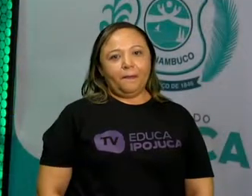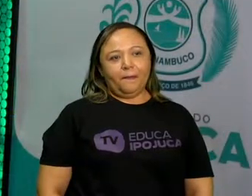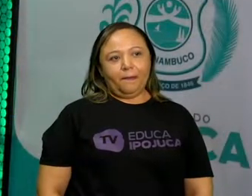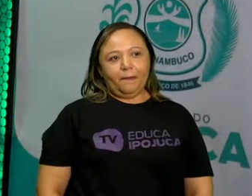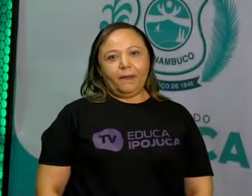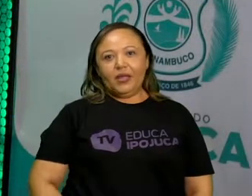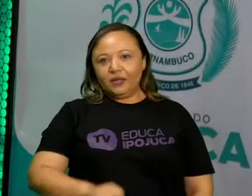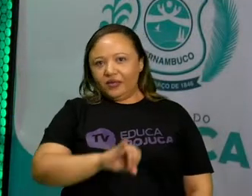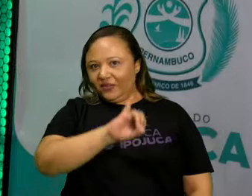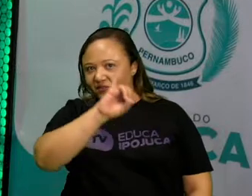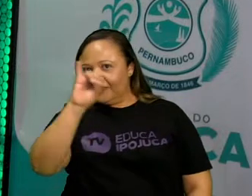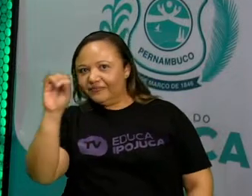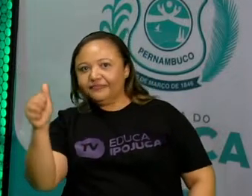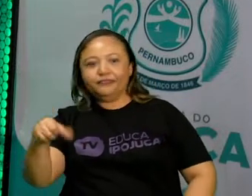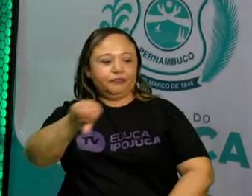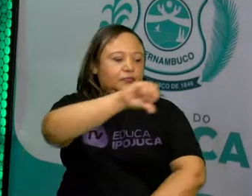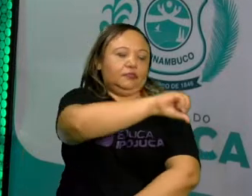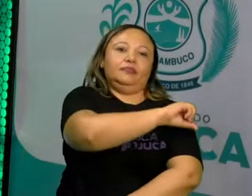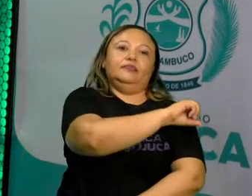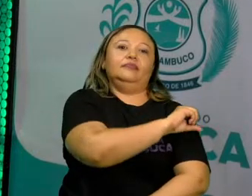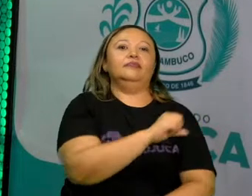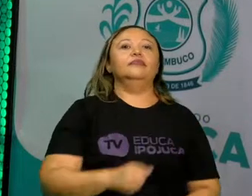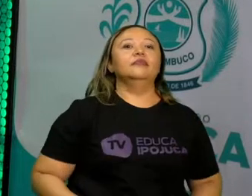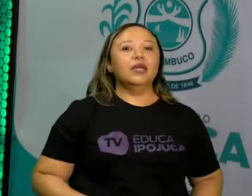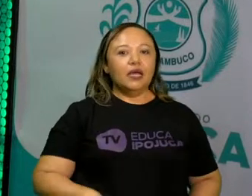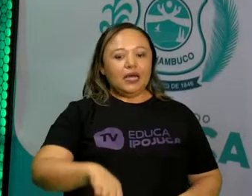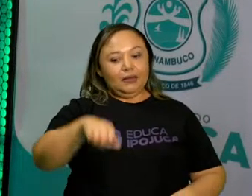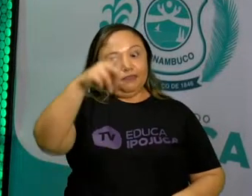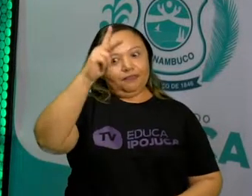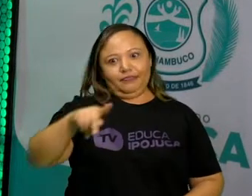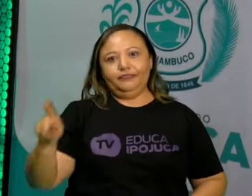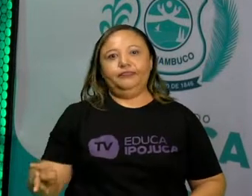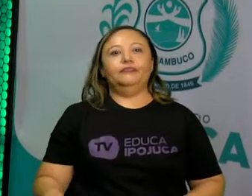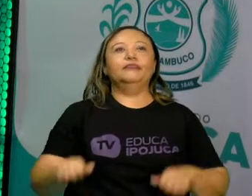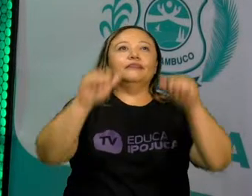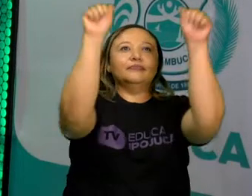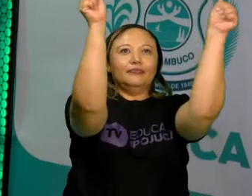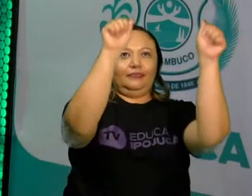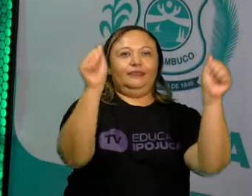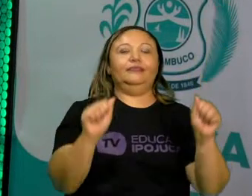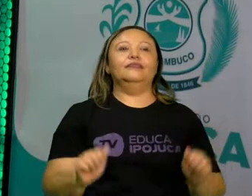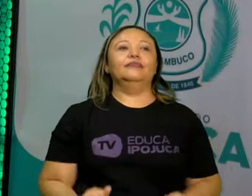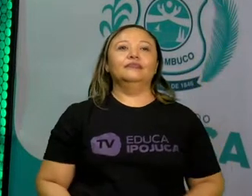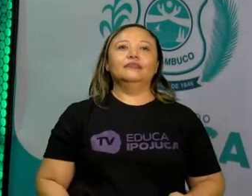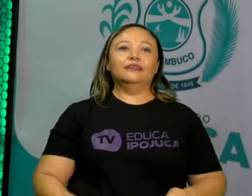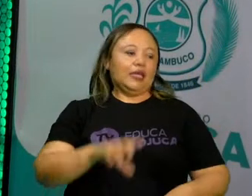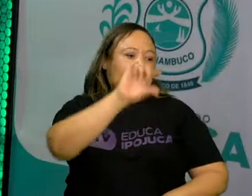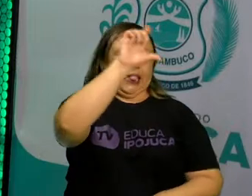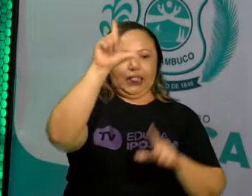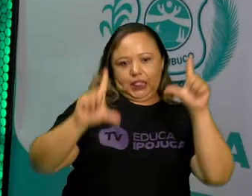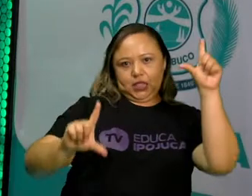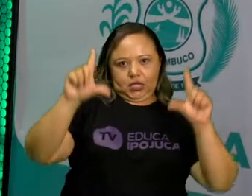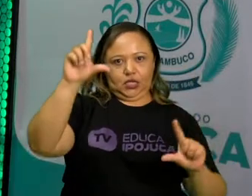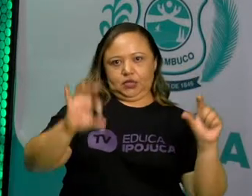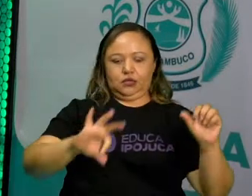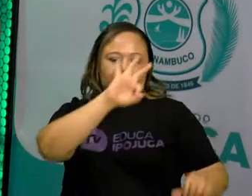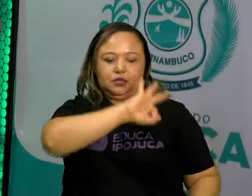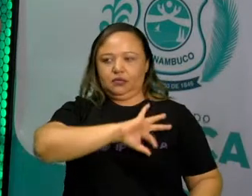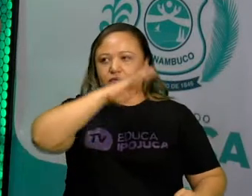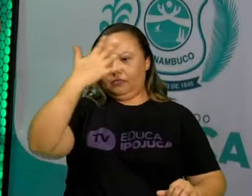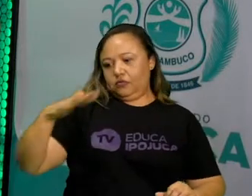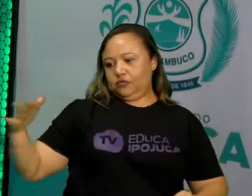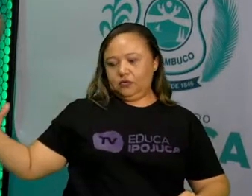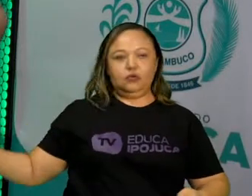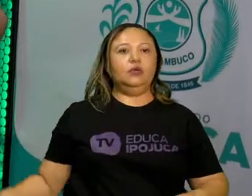E aí, nono ano, beleza? Professor Sandro Guerra na área, aula de artes pela TV Ipojuca, trazendo